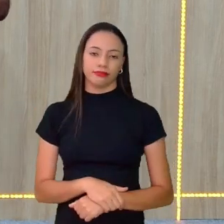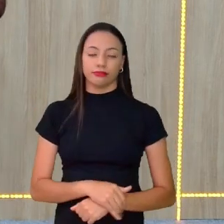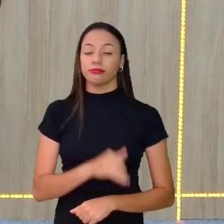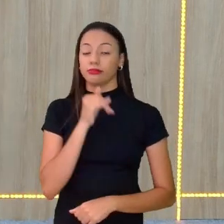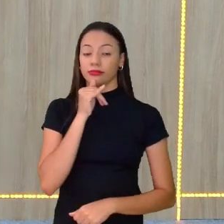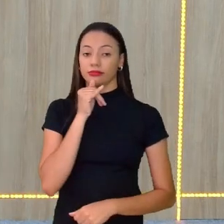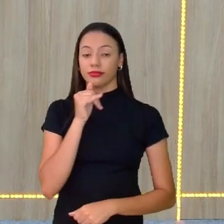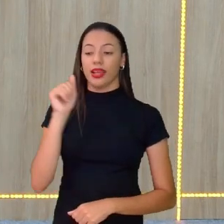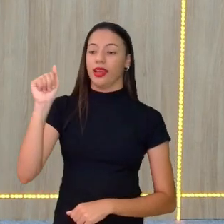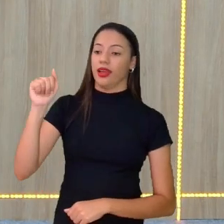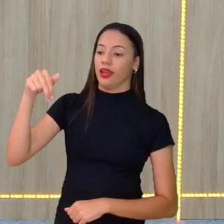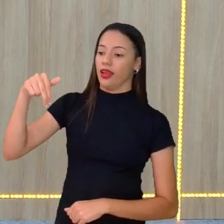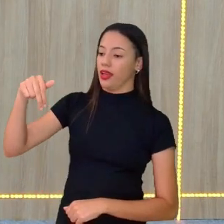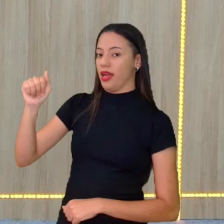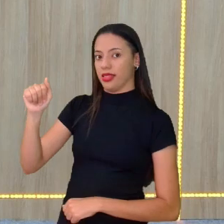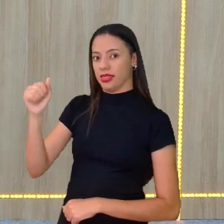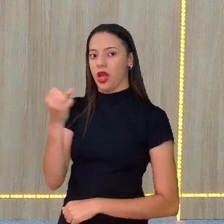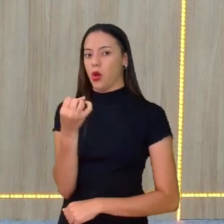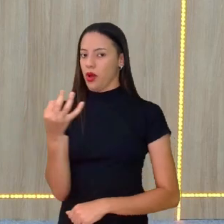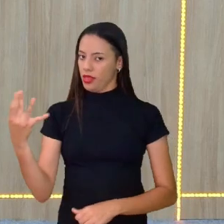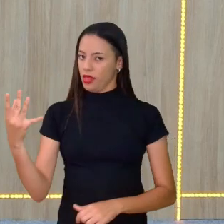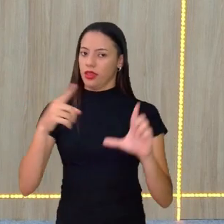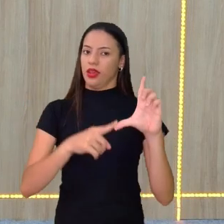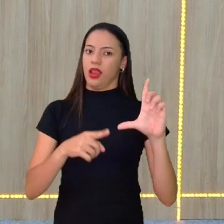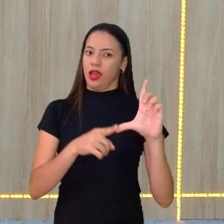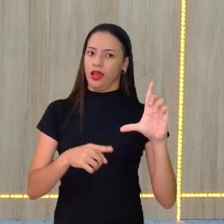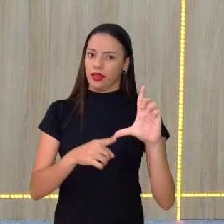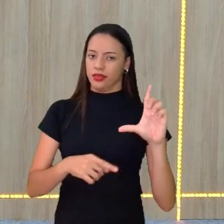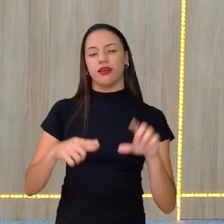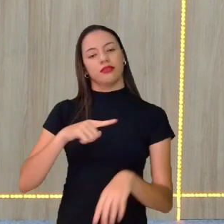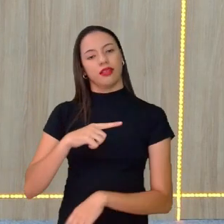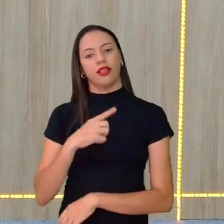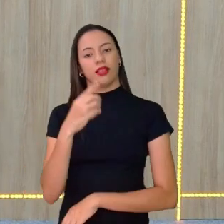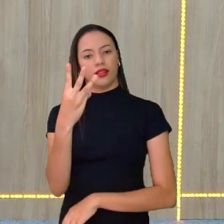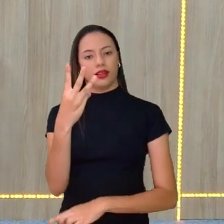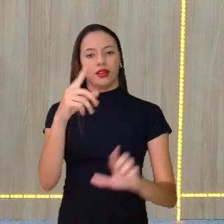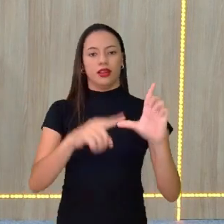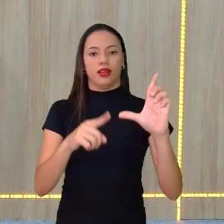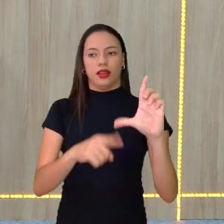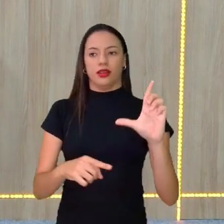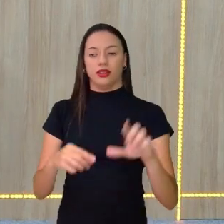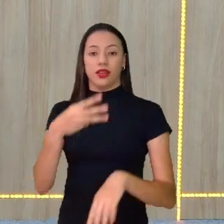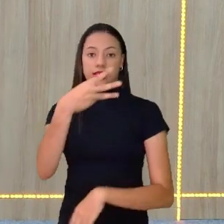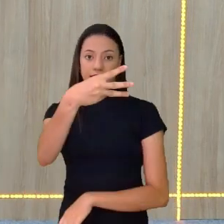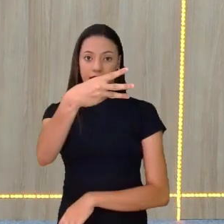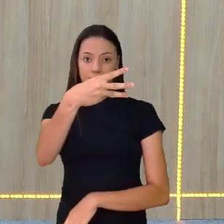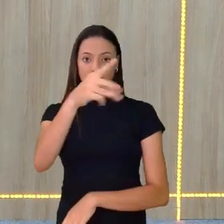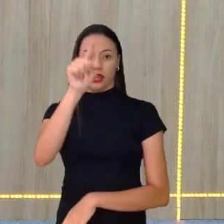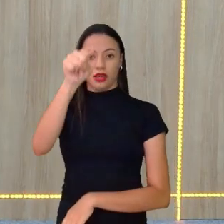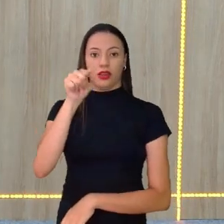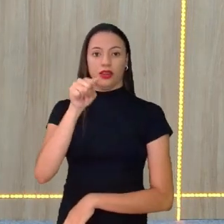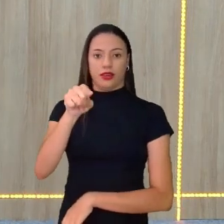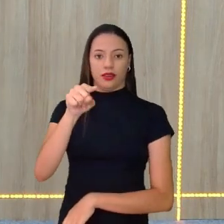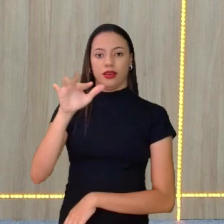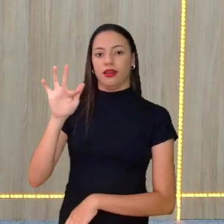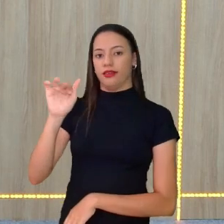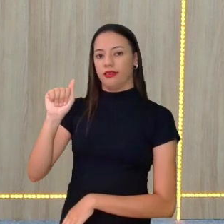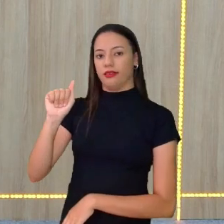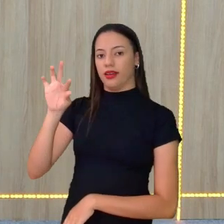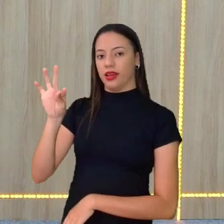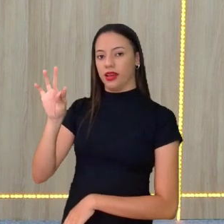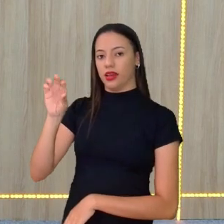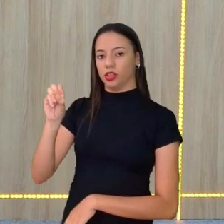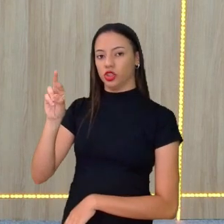a gente vai ver a quantidade de letras que existem. No caso, o ANA são três letras. Eu boto três fatorial aqui. Três